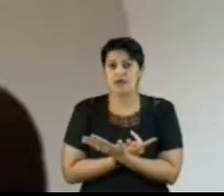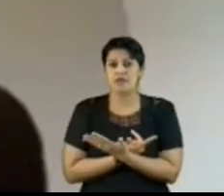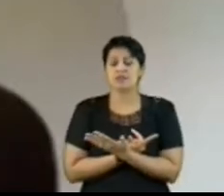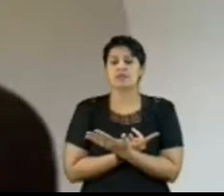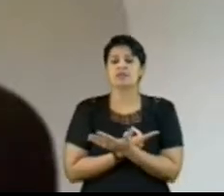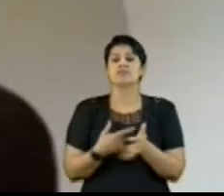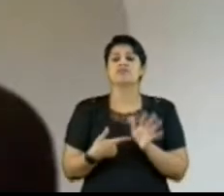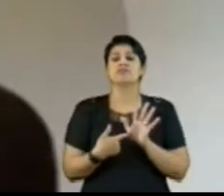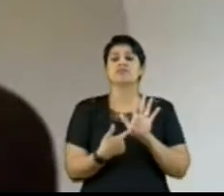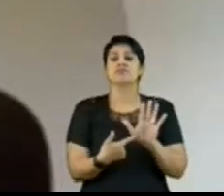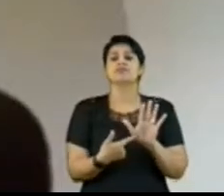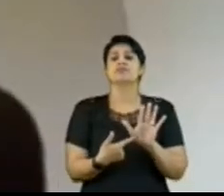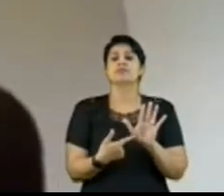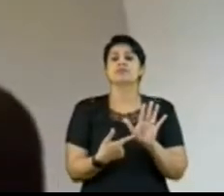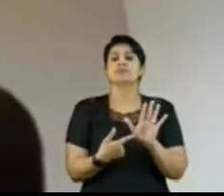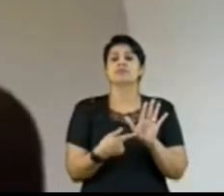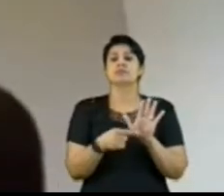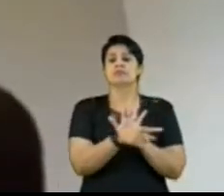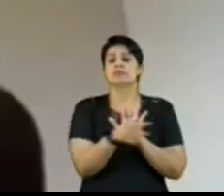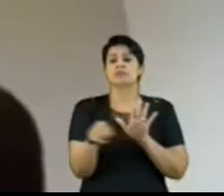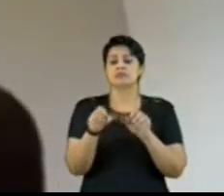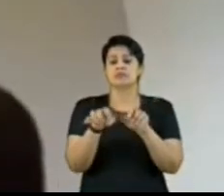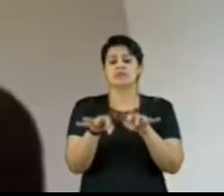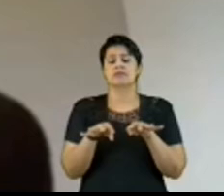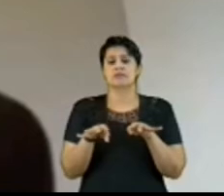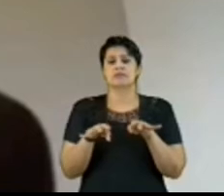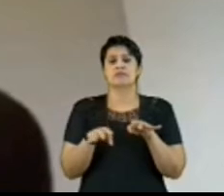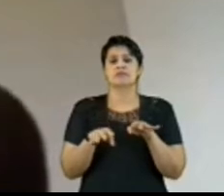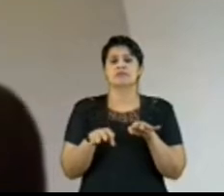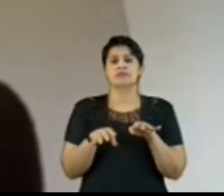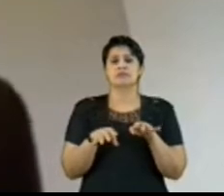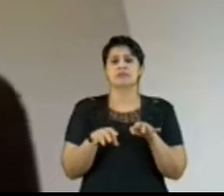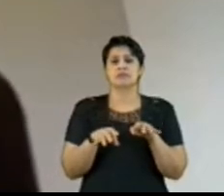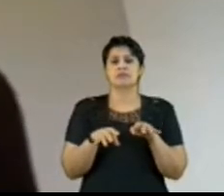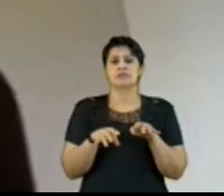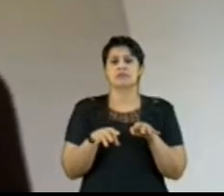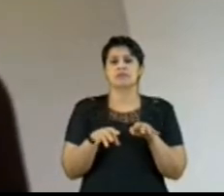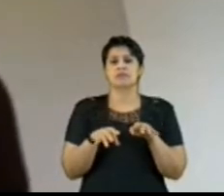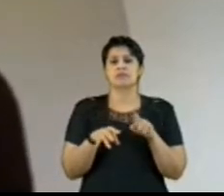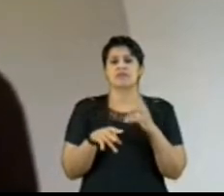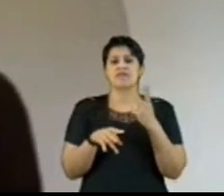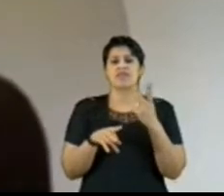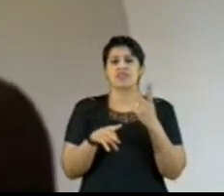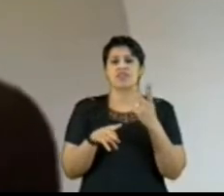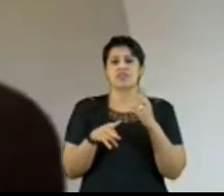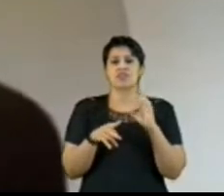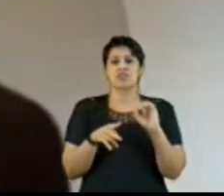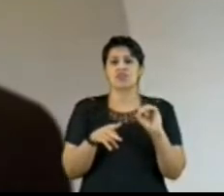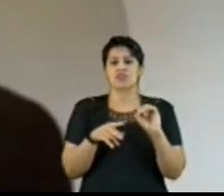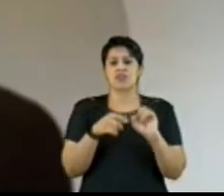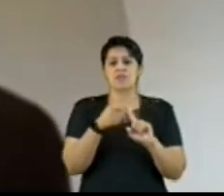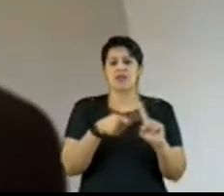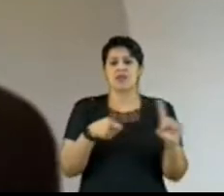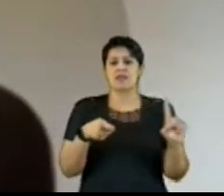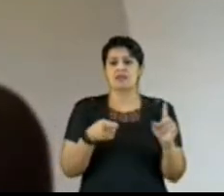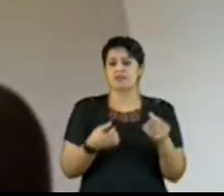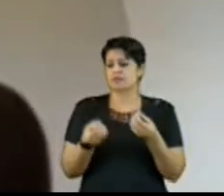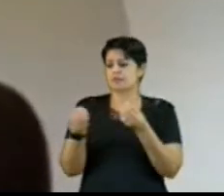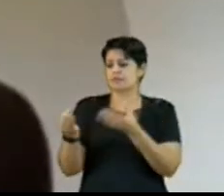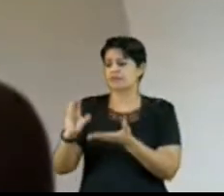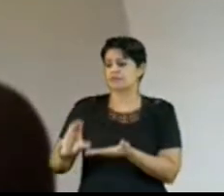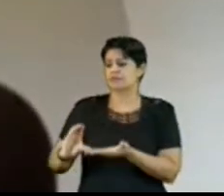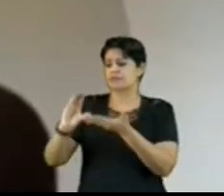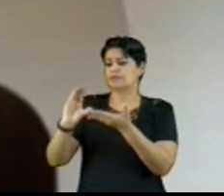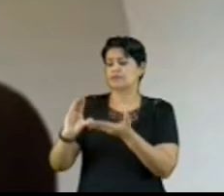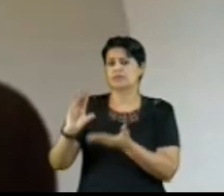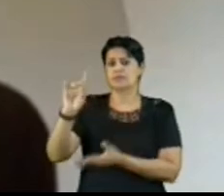submetida à apreciação do Conselho Diretor da ANEL após 20 meses seguida de consulta